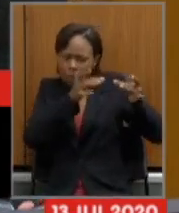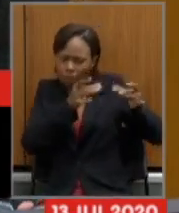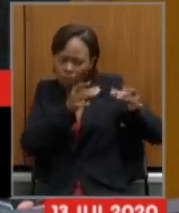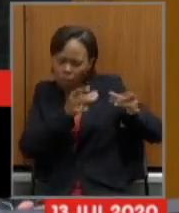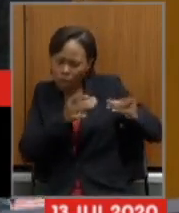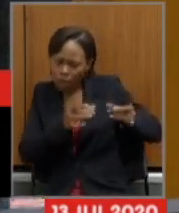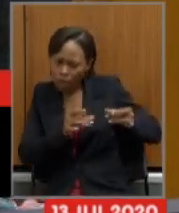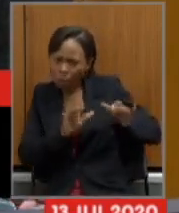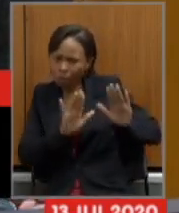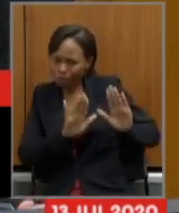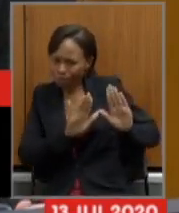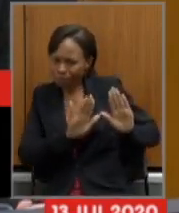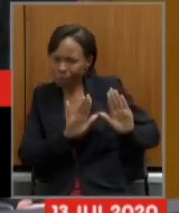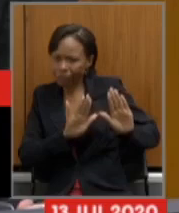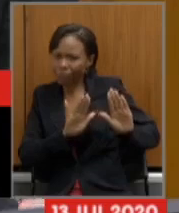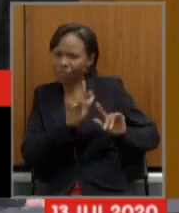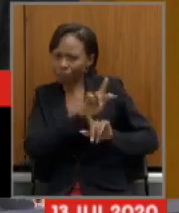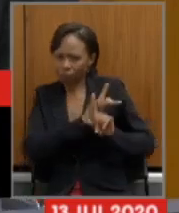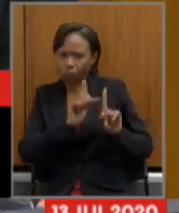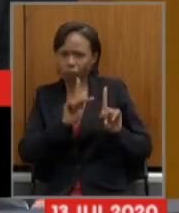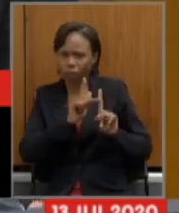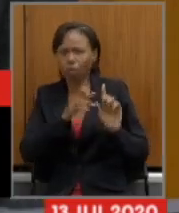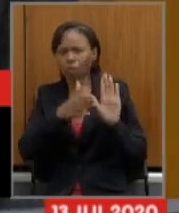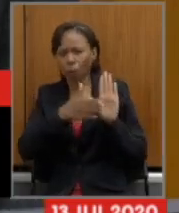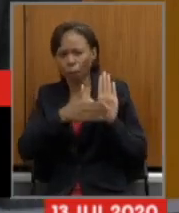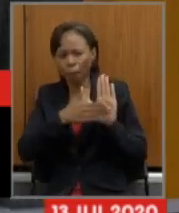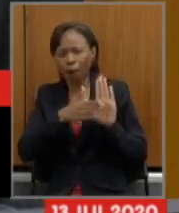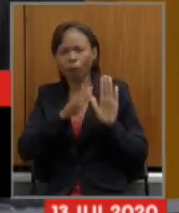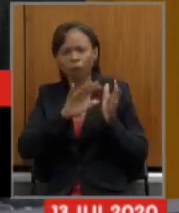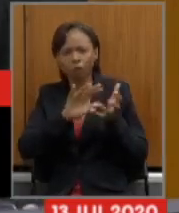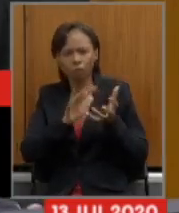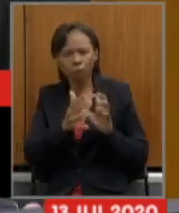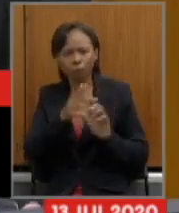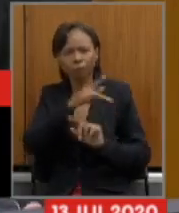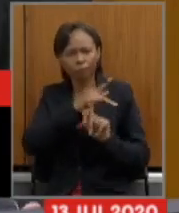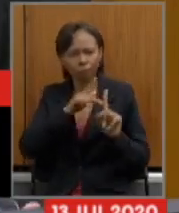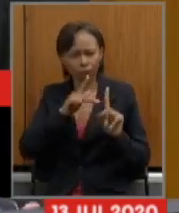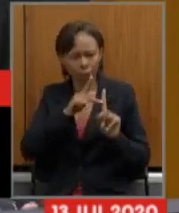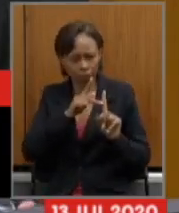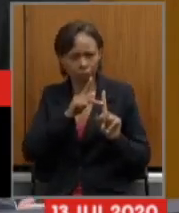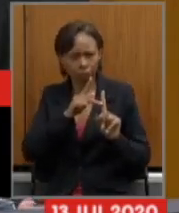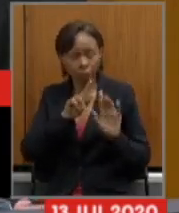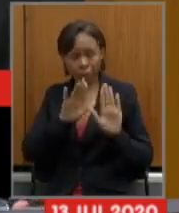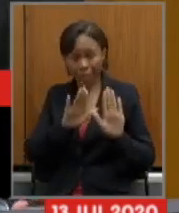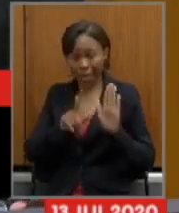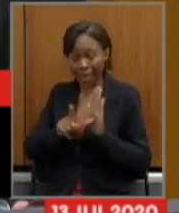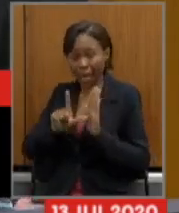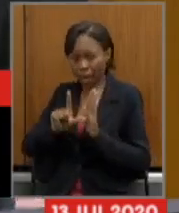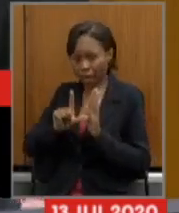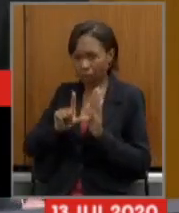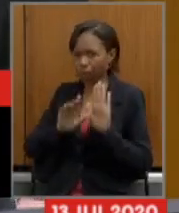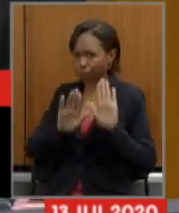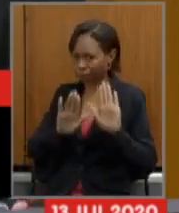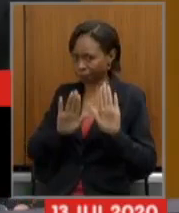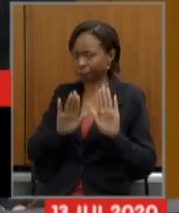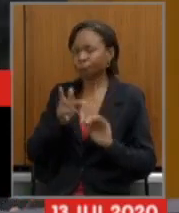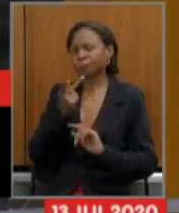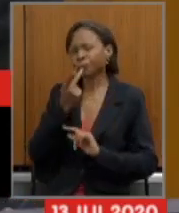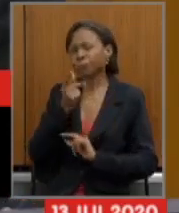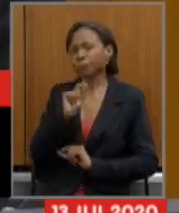da previdência ou da proposta de reforma da previdência propriamente dita, gostaria de dizer